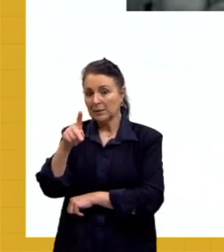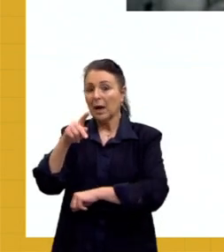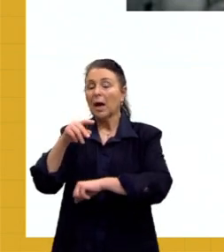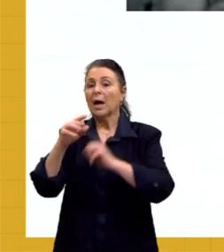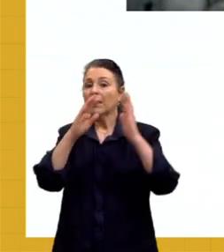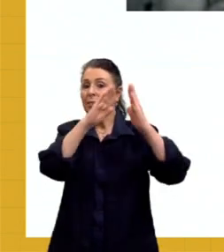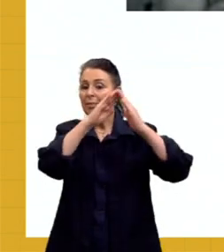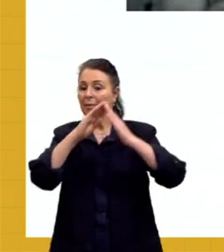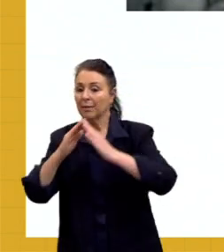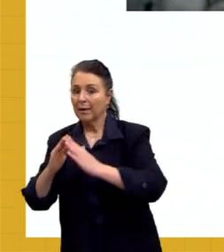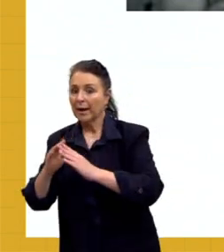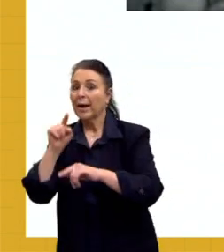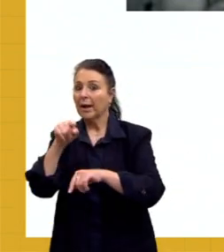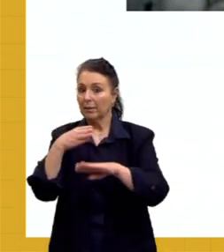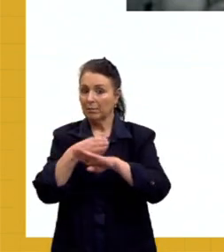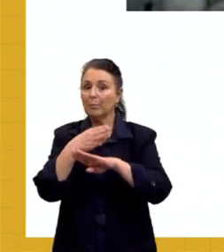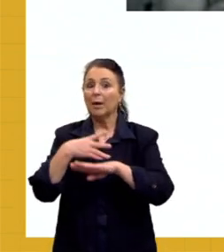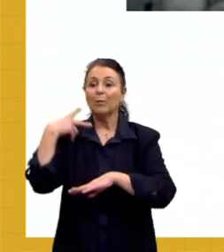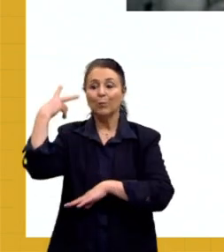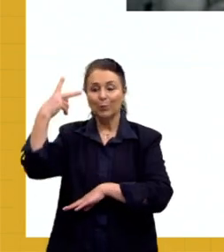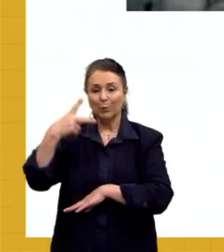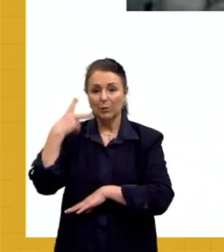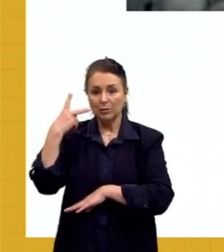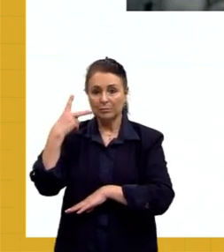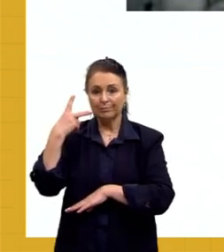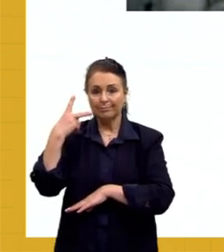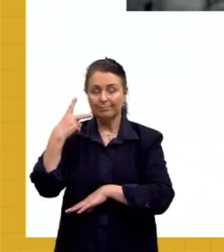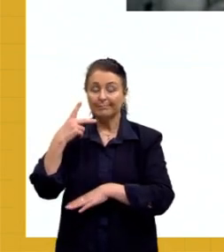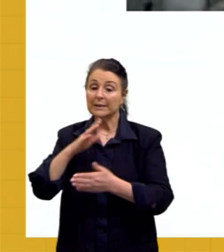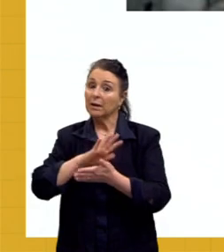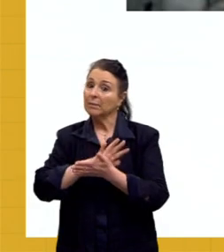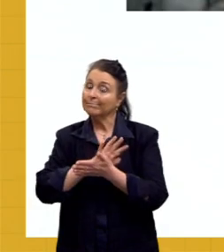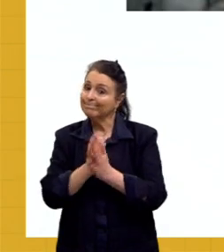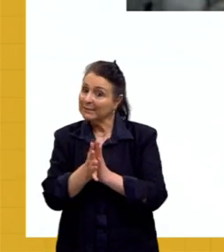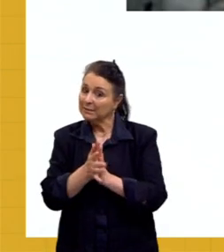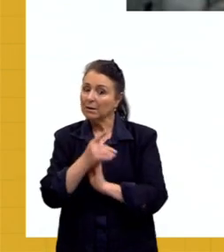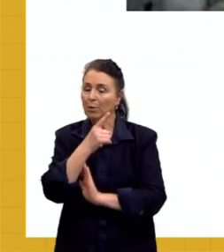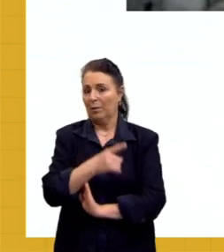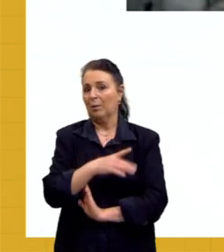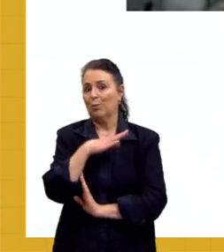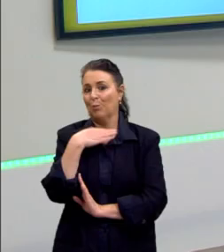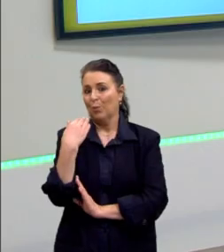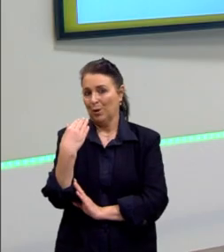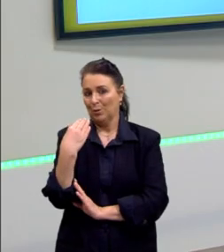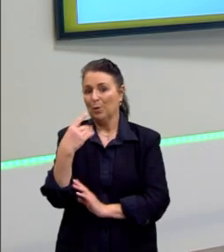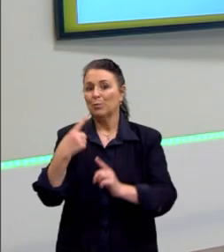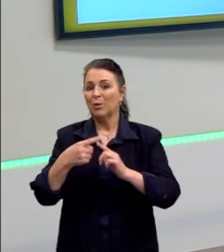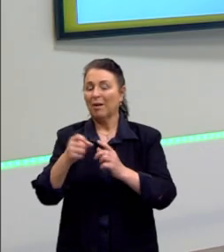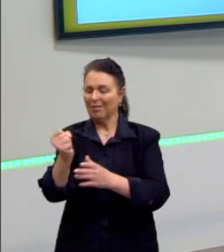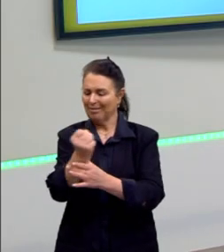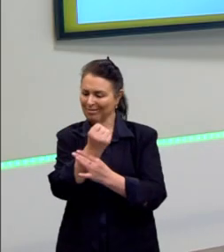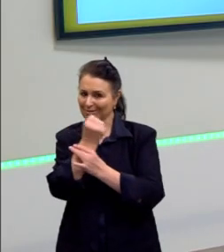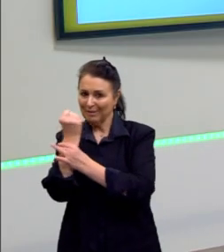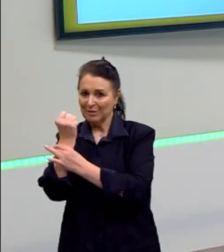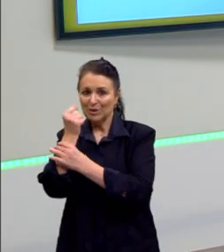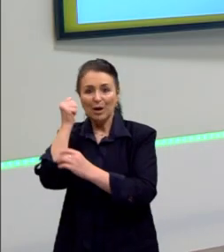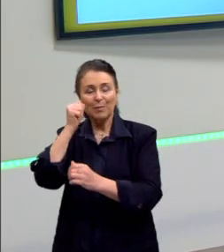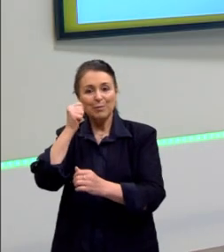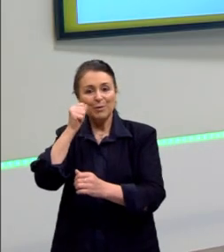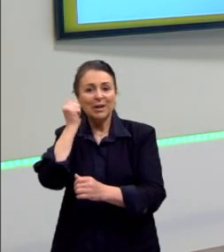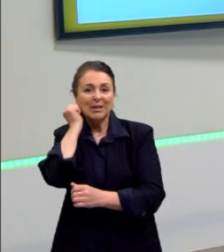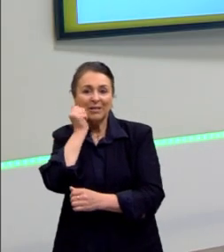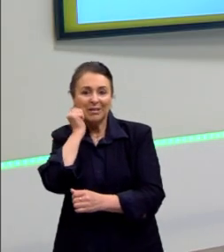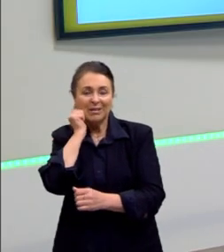se tornou política e ela foi morta pela sua atuação, pela sua defesa do interesse de mulheres negras, da